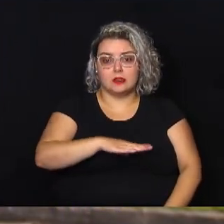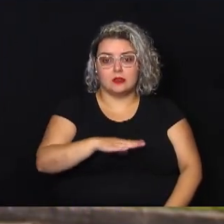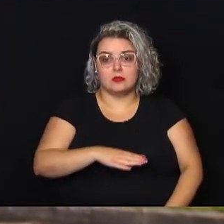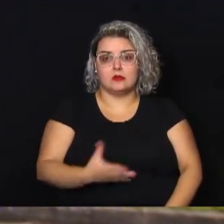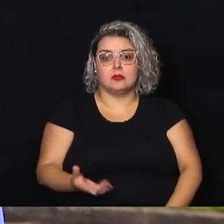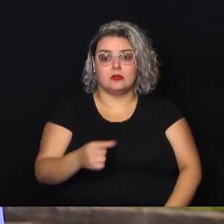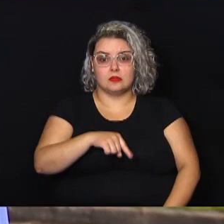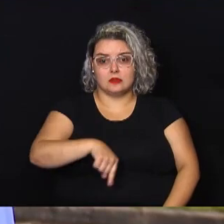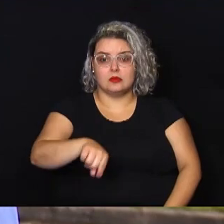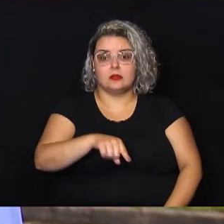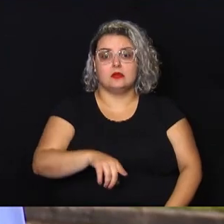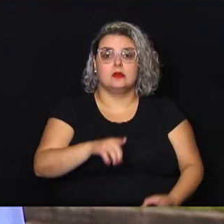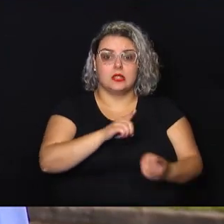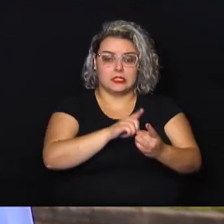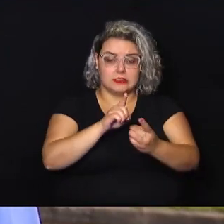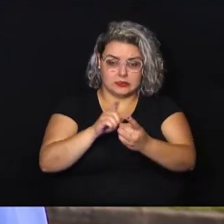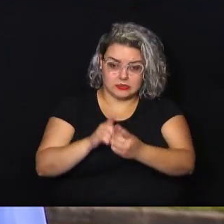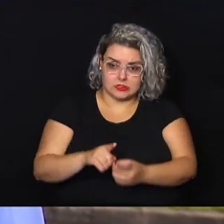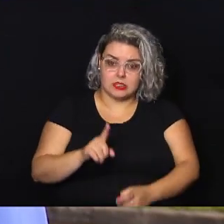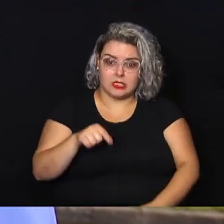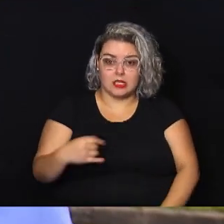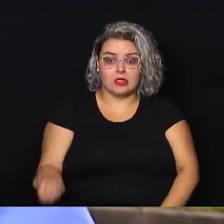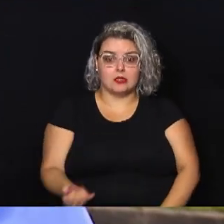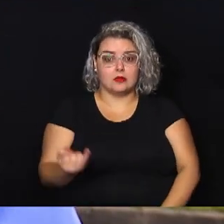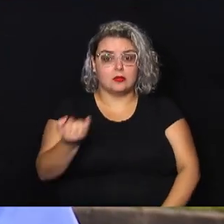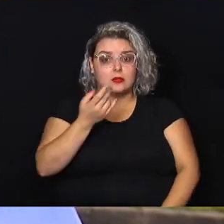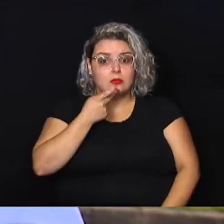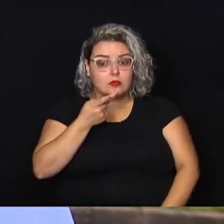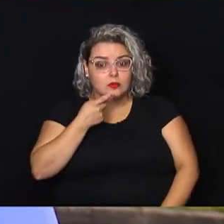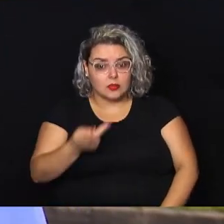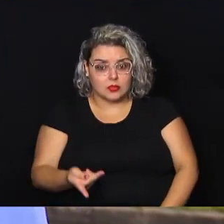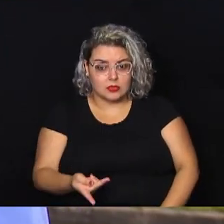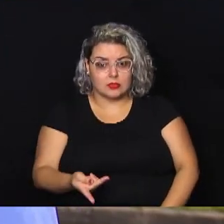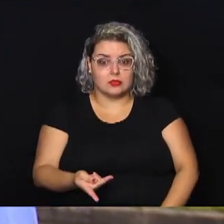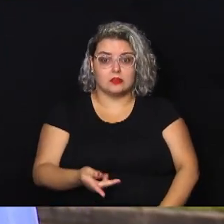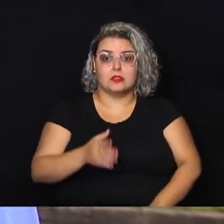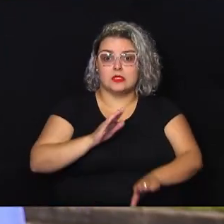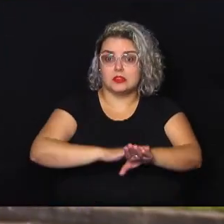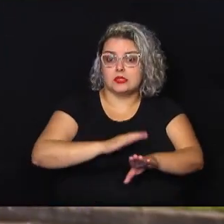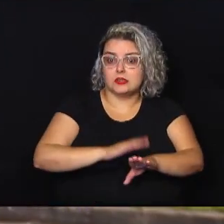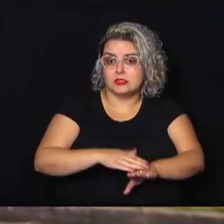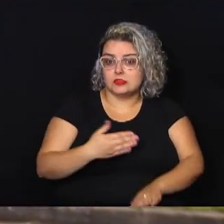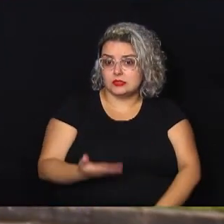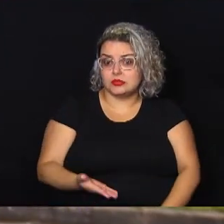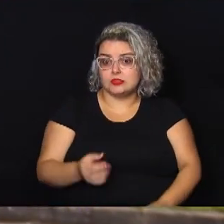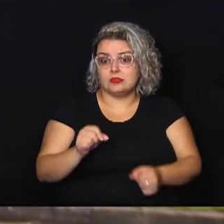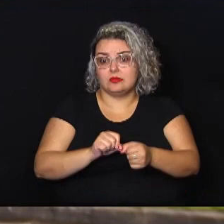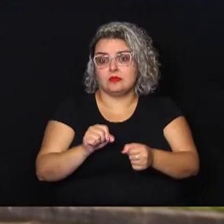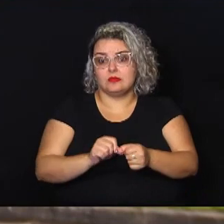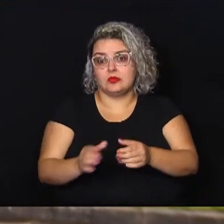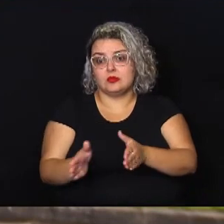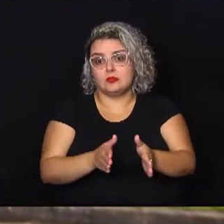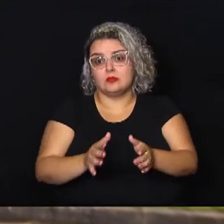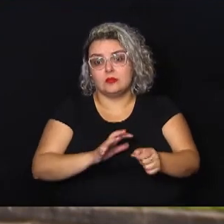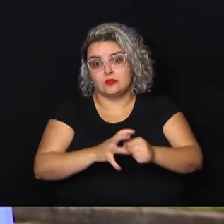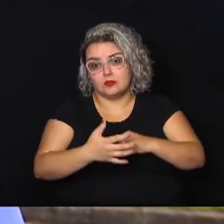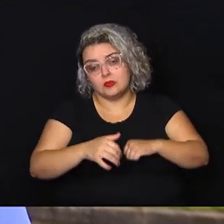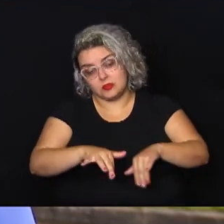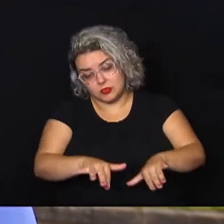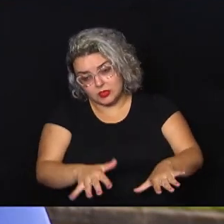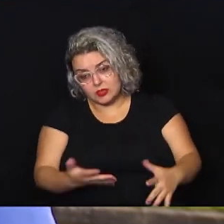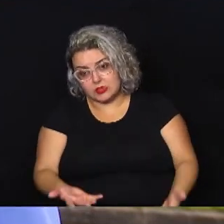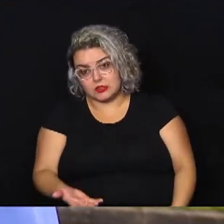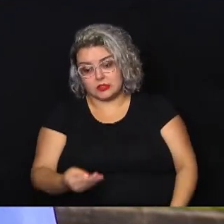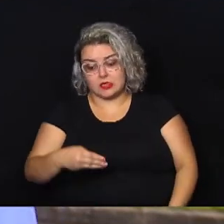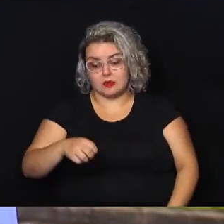assistidas. Importante ressaltar que essa operação já foi feita na pandemia, só que ao invés da